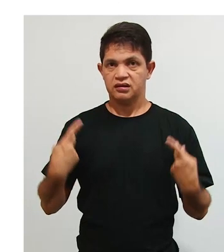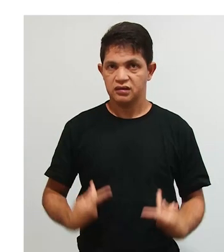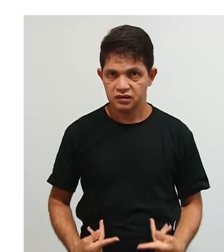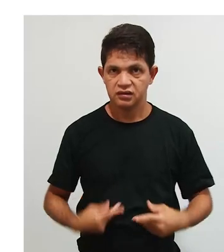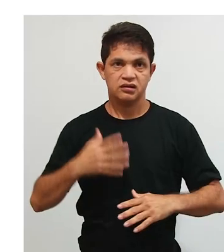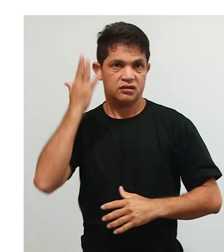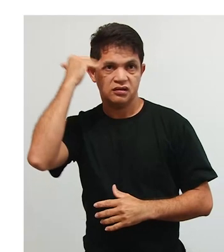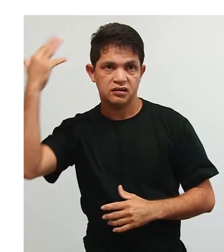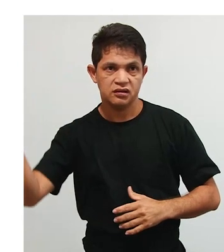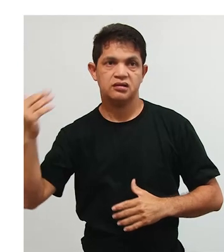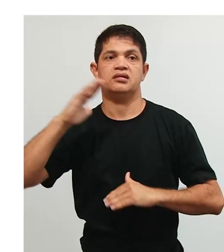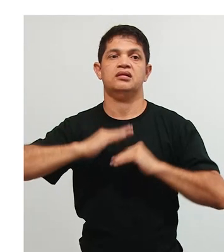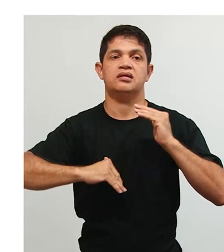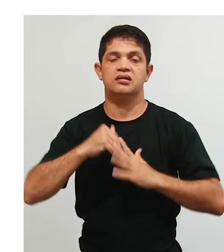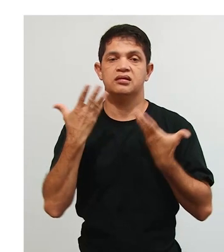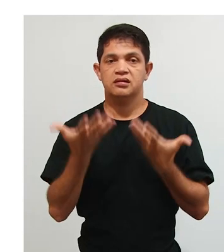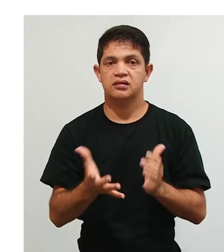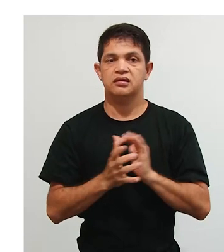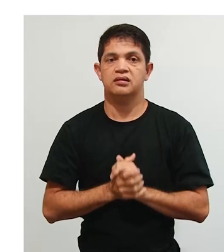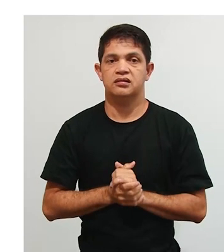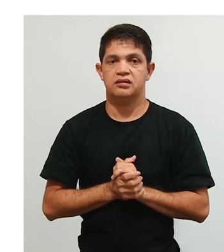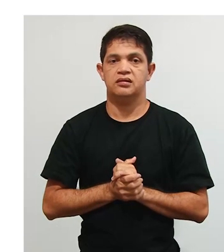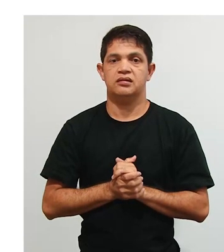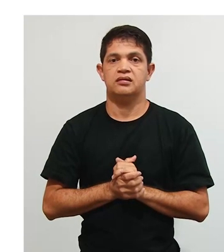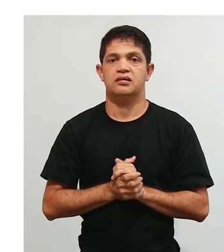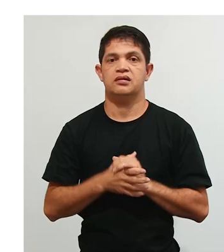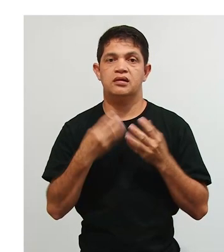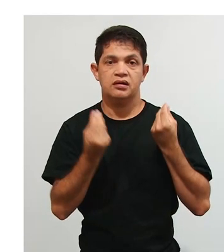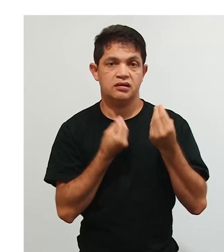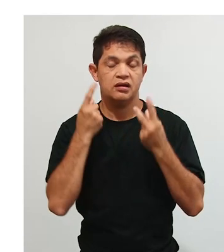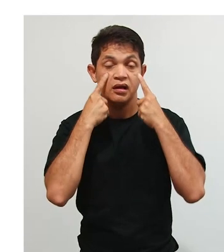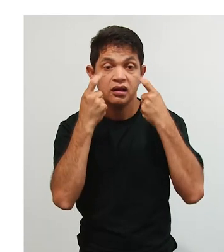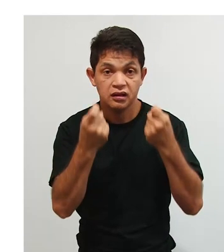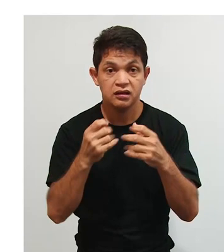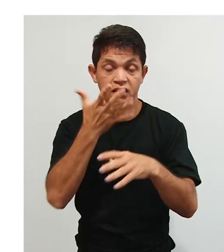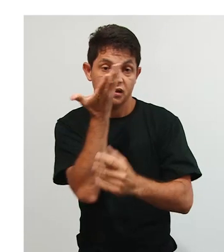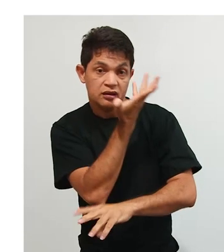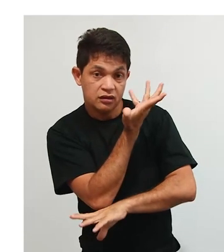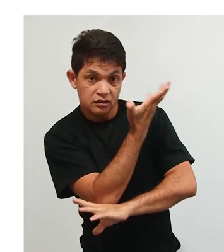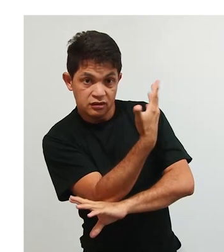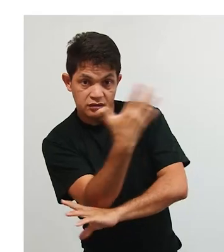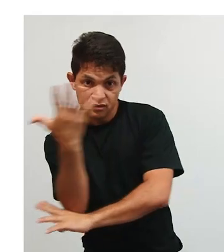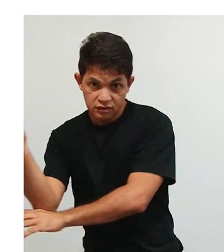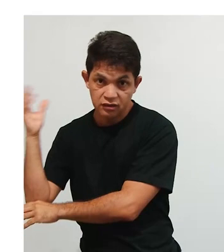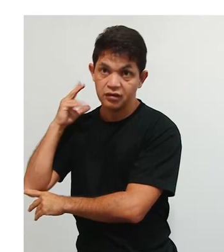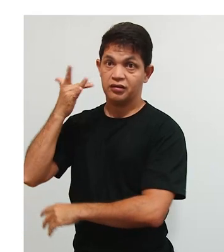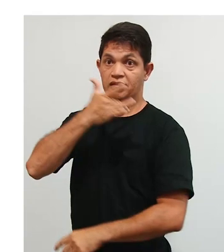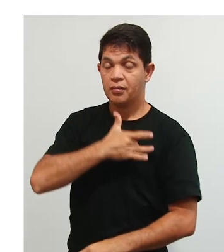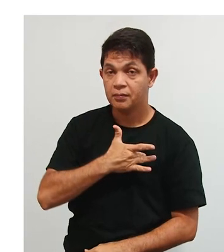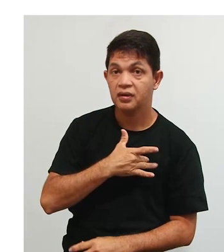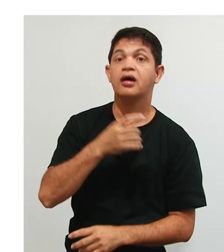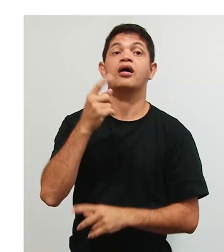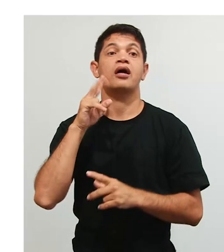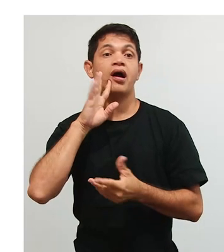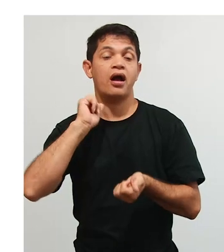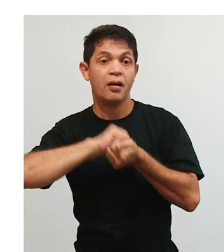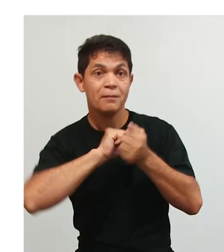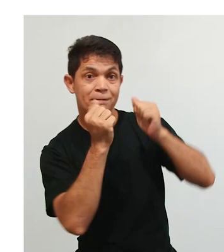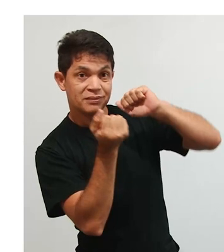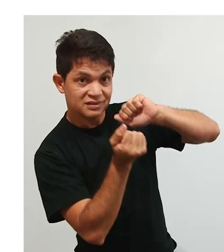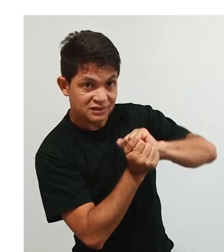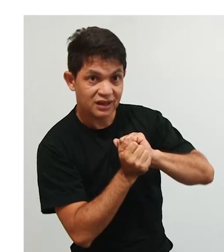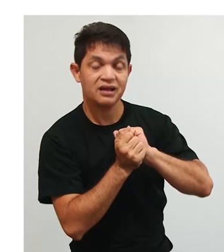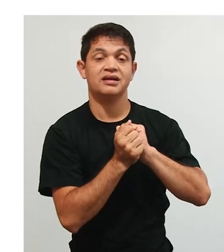Aqui, ele nos diz, a natureza, dizem-nos, é apenas o hábito. O